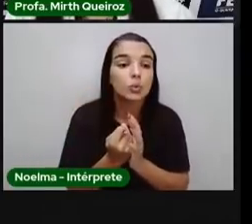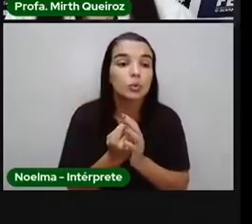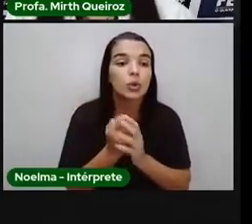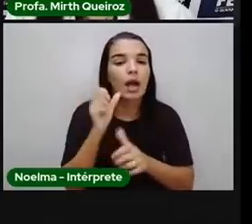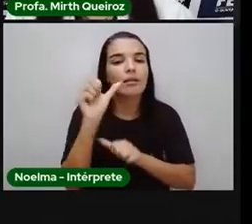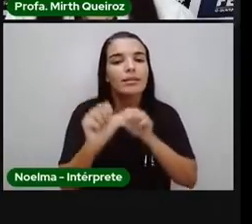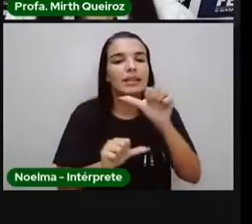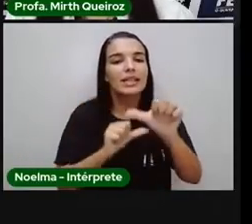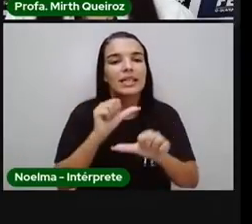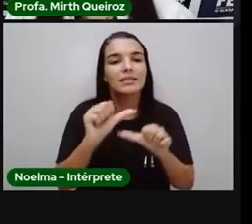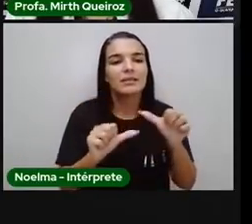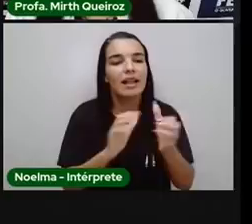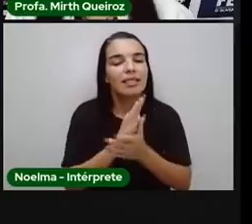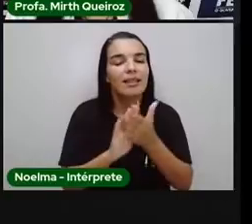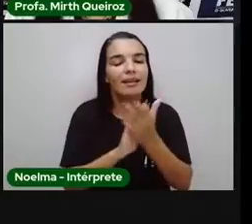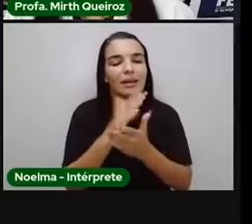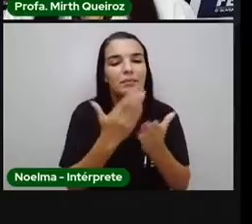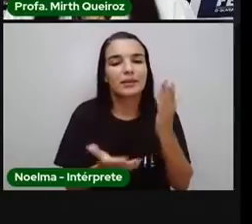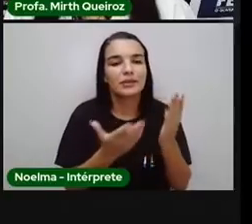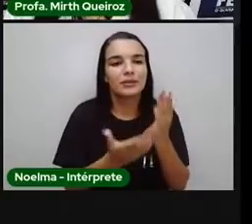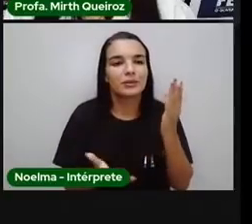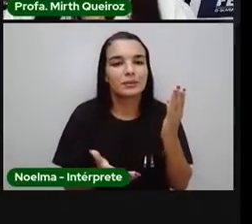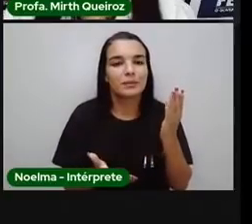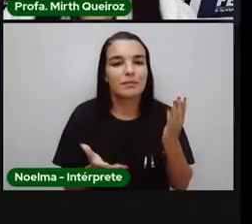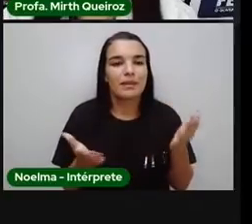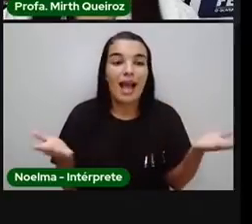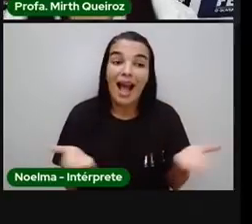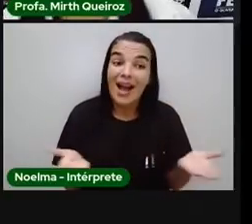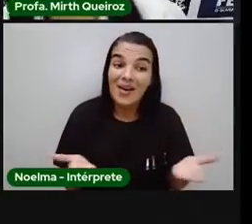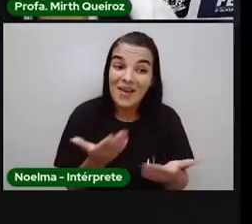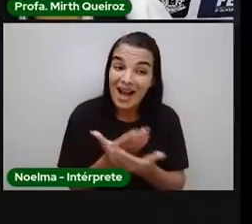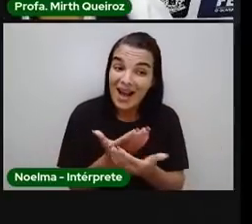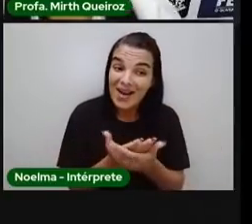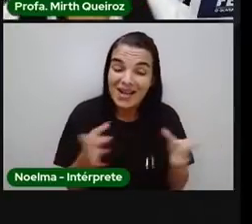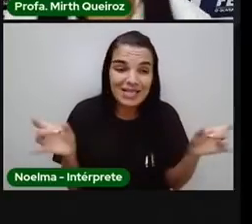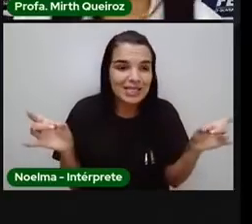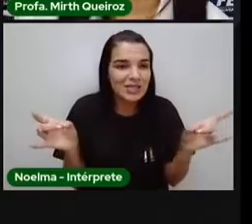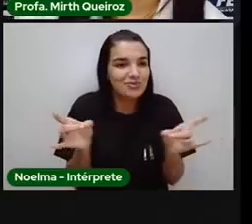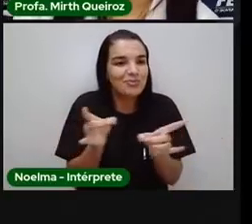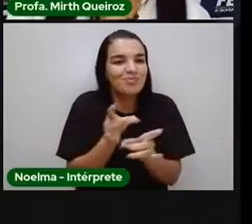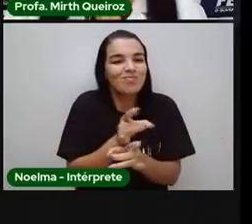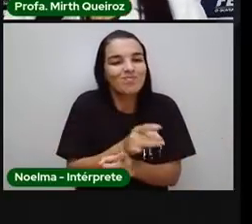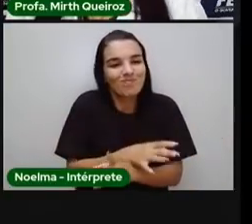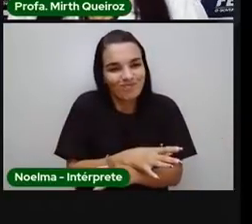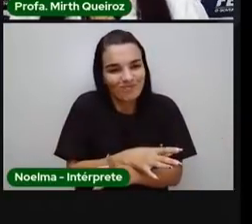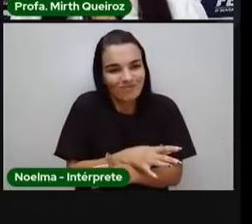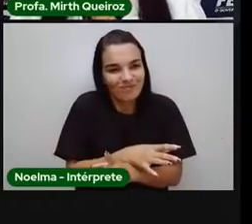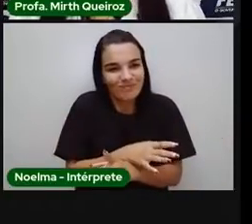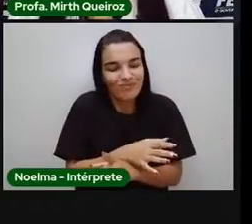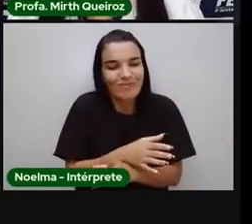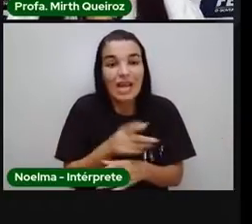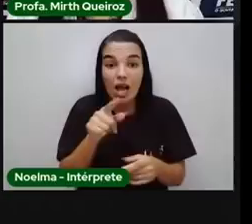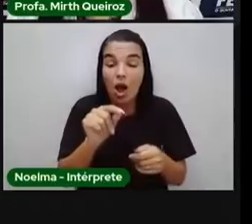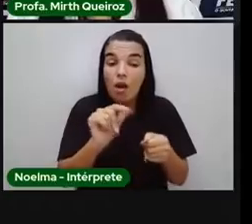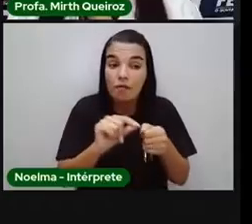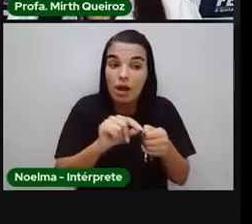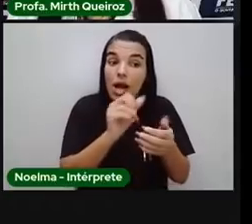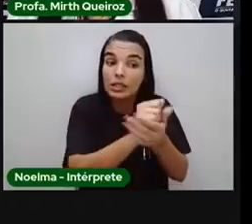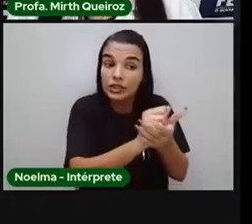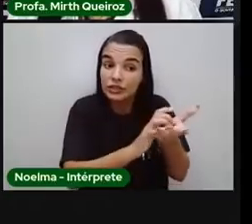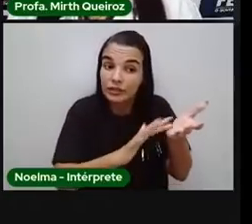transformado, nada é perdido. E a nossa aula, ela vai aqui por aqui, né? Façam suas atividades